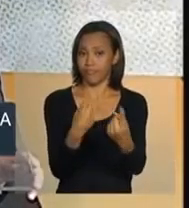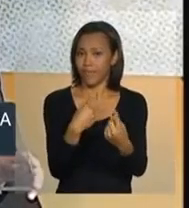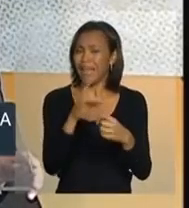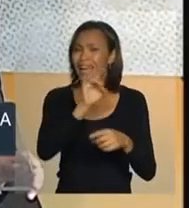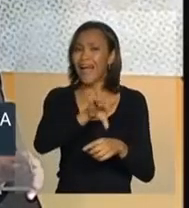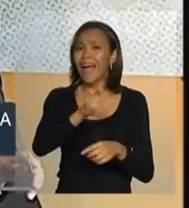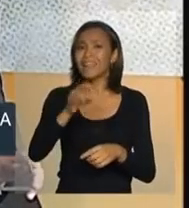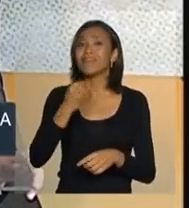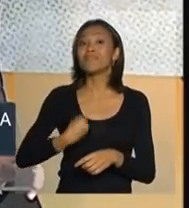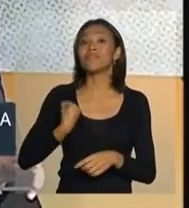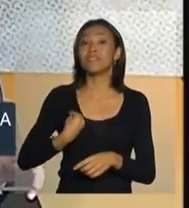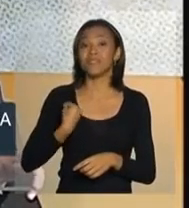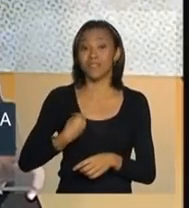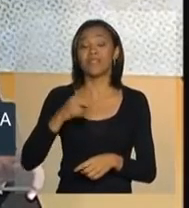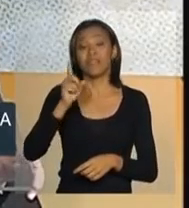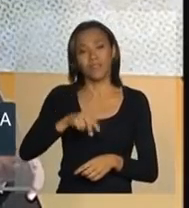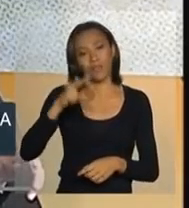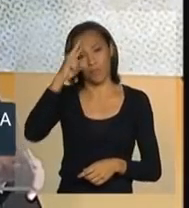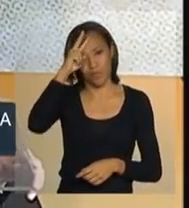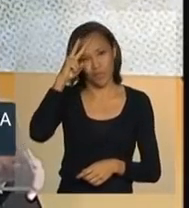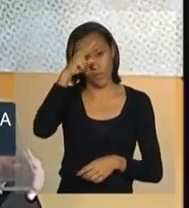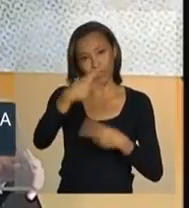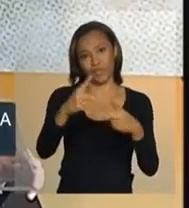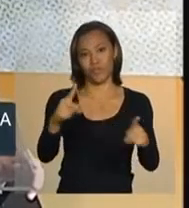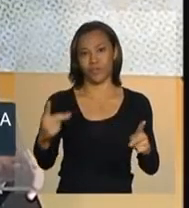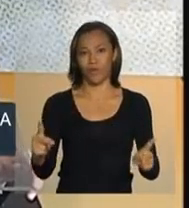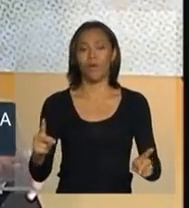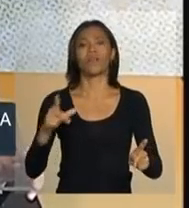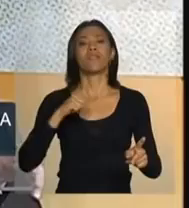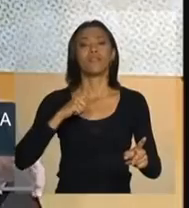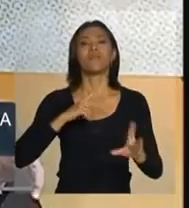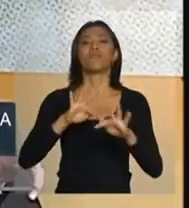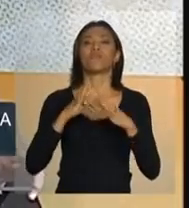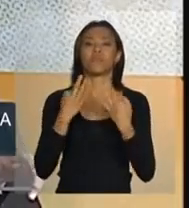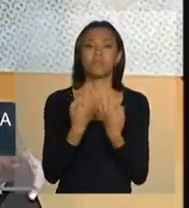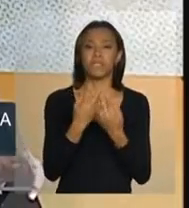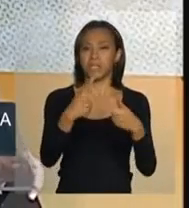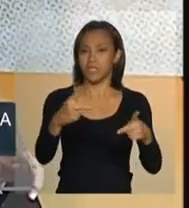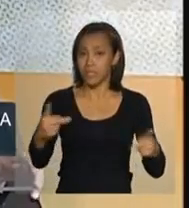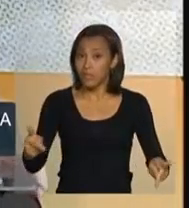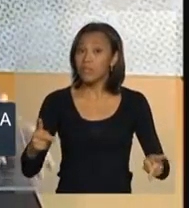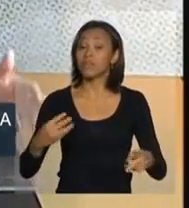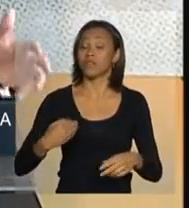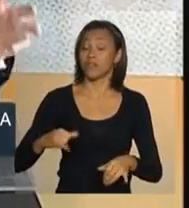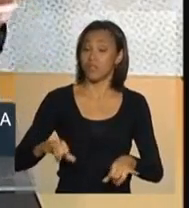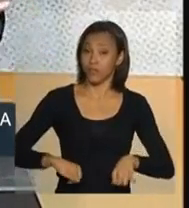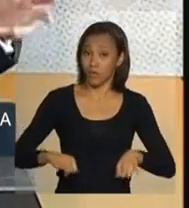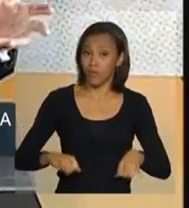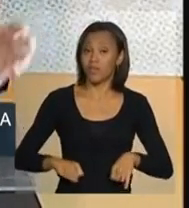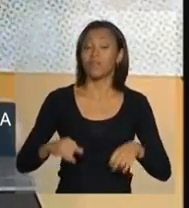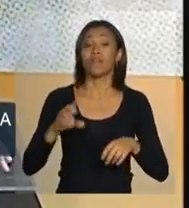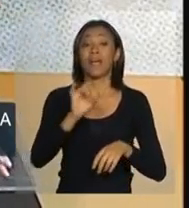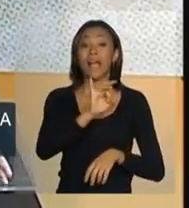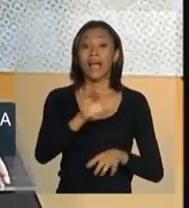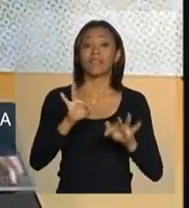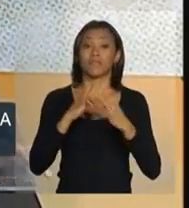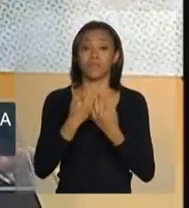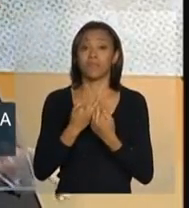história por trás, cada vida dessa tem uma família, cada vida dessa tem um sonho,